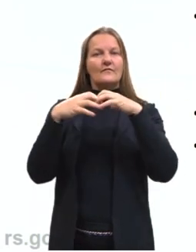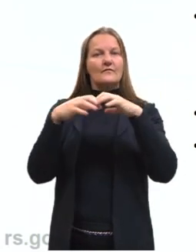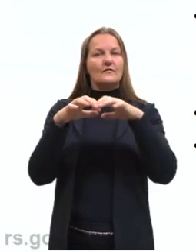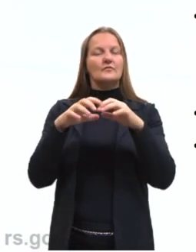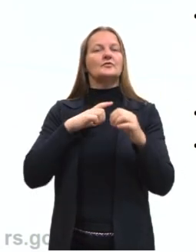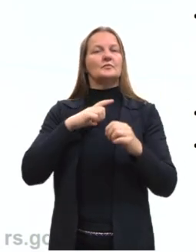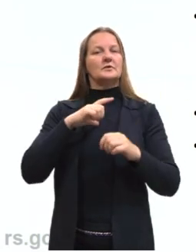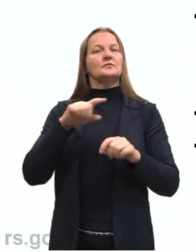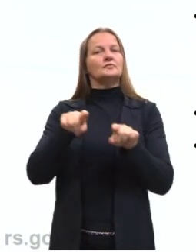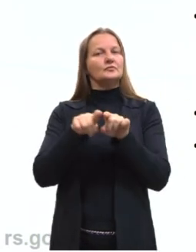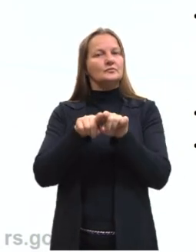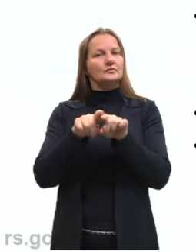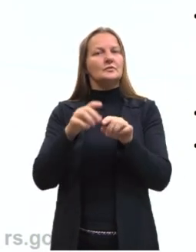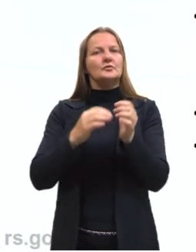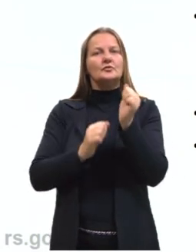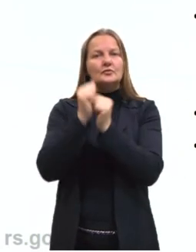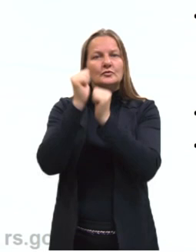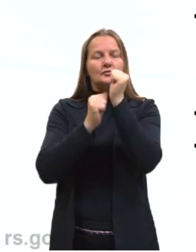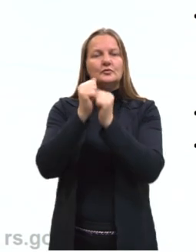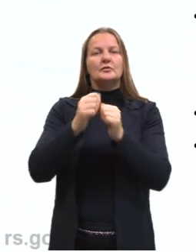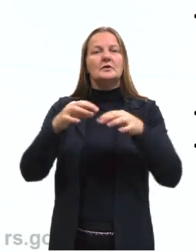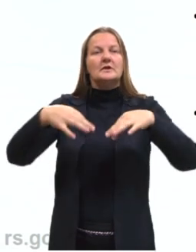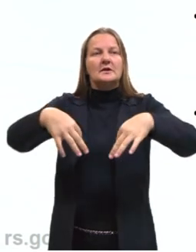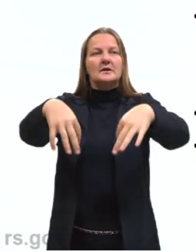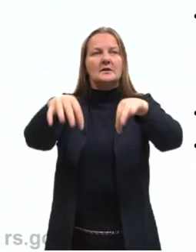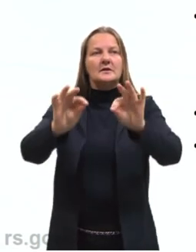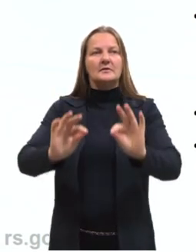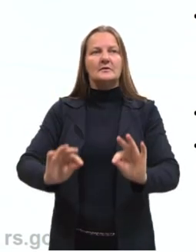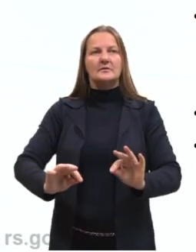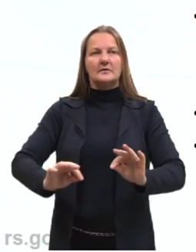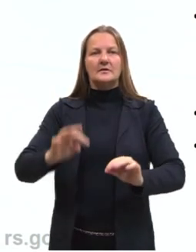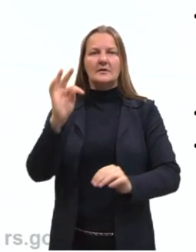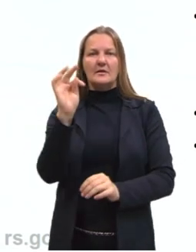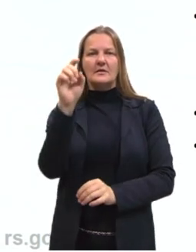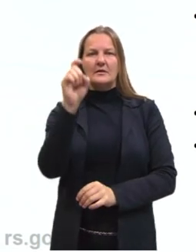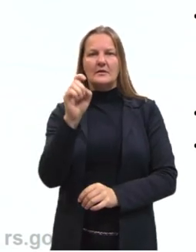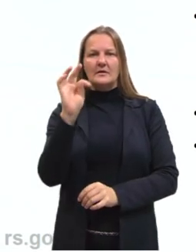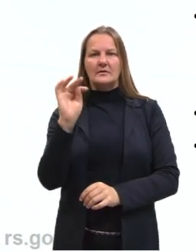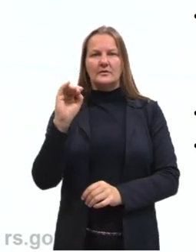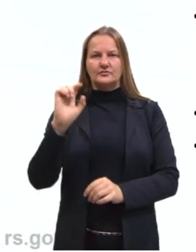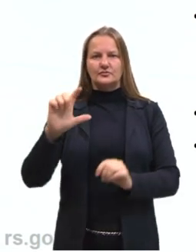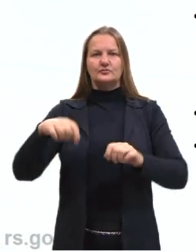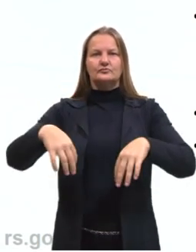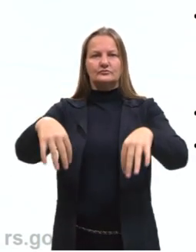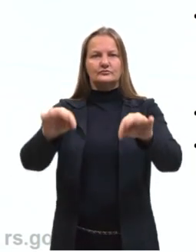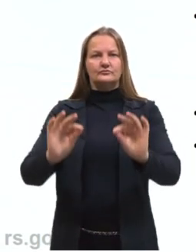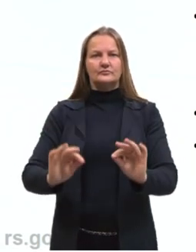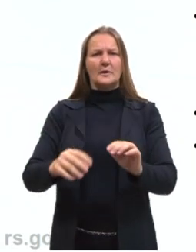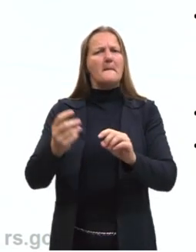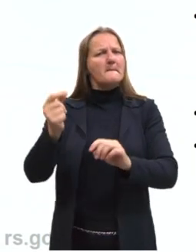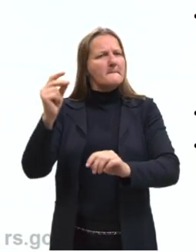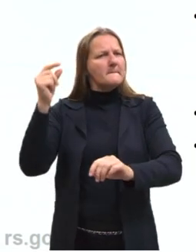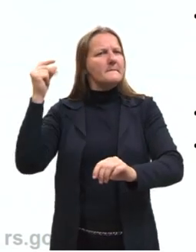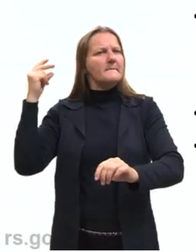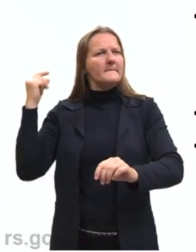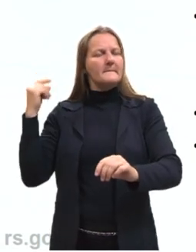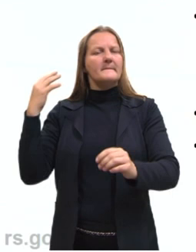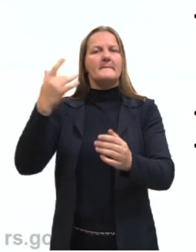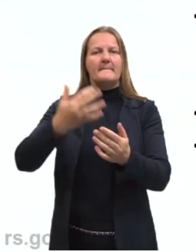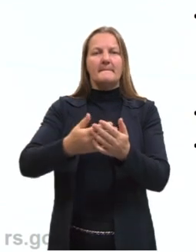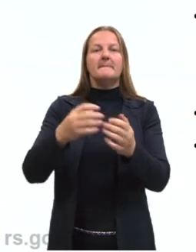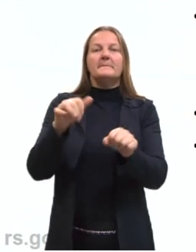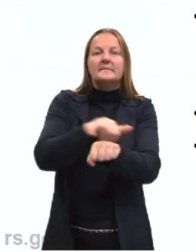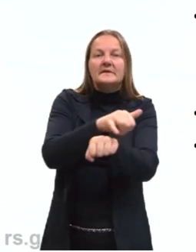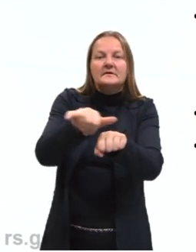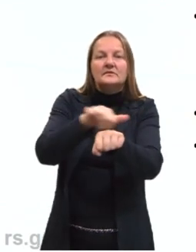mecanização principalmente das indústrias testes, que tinha bastante na época. Houve o desenvolvimento de técnicas